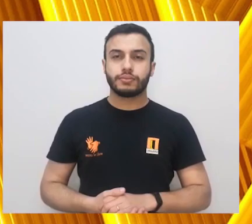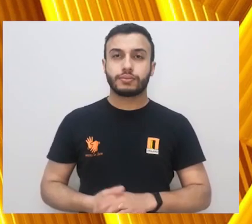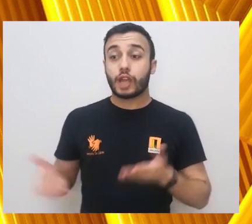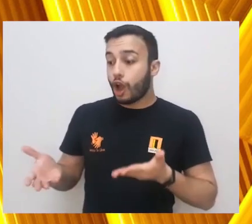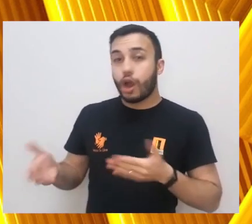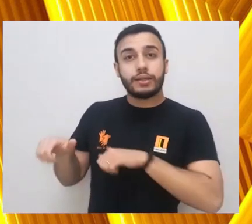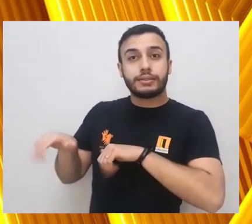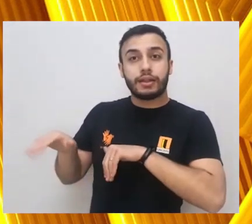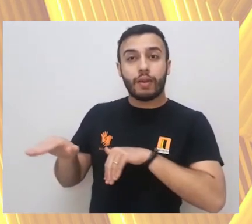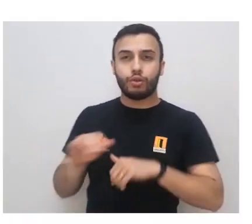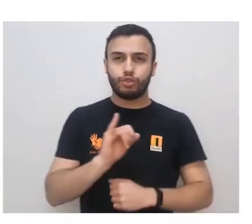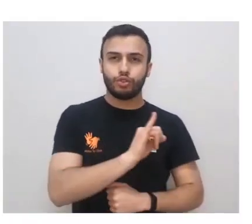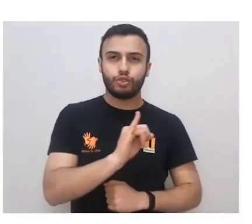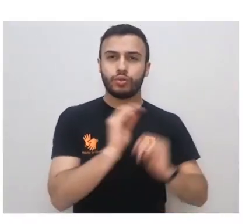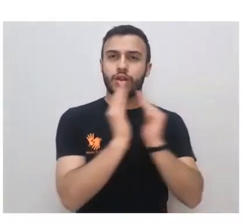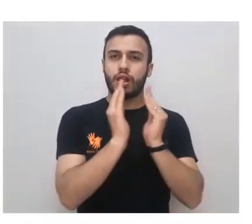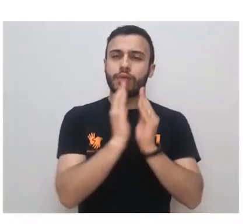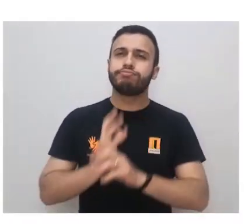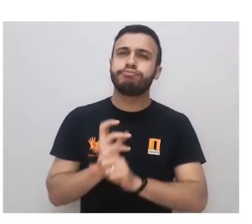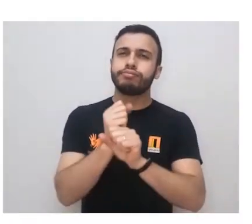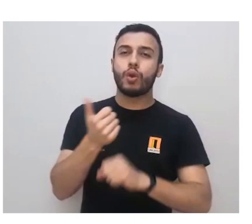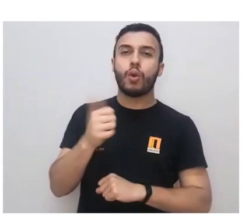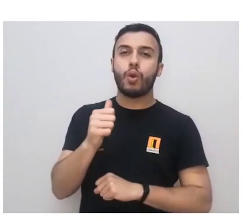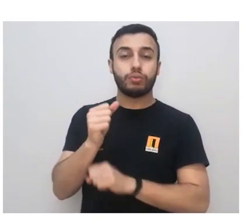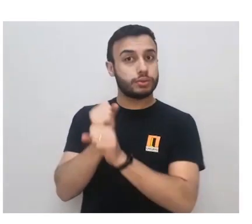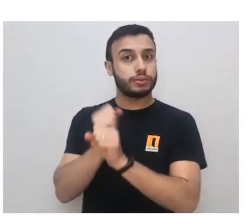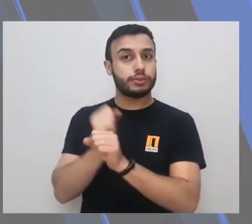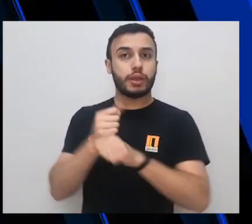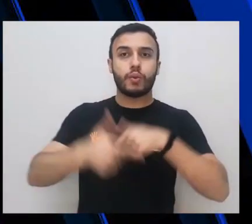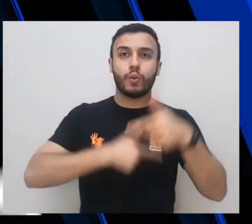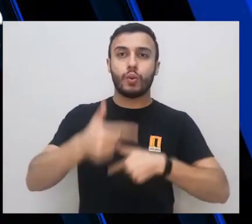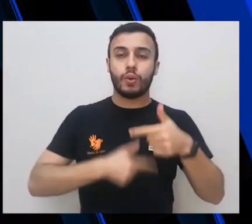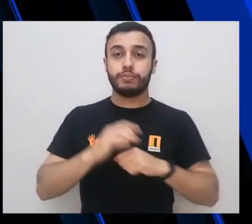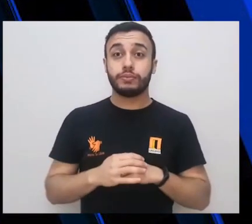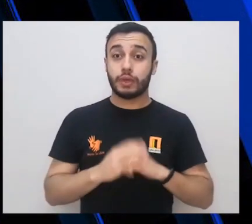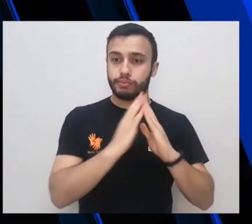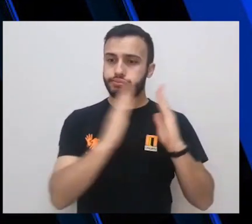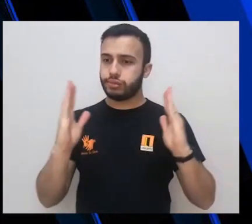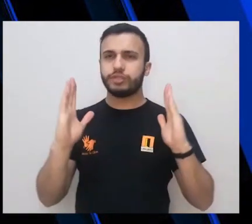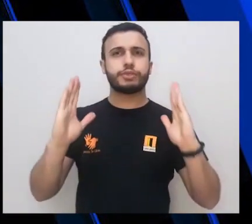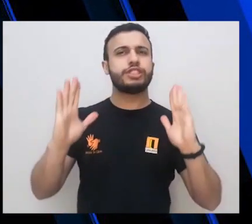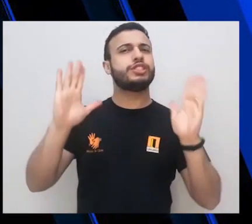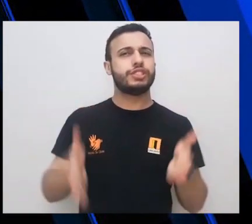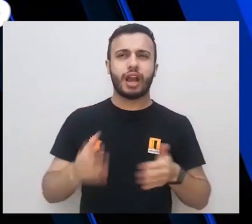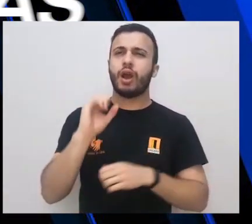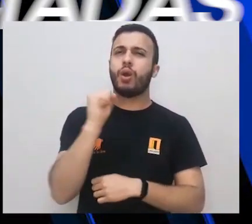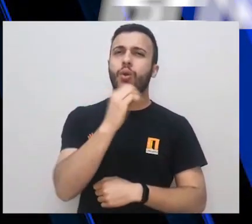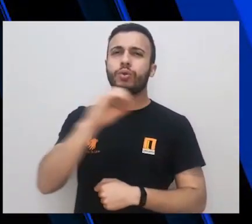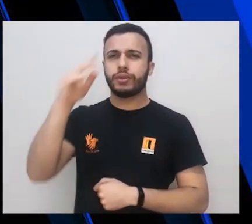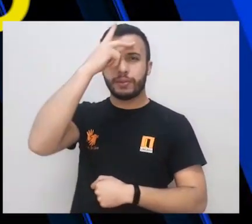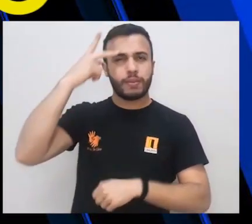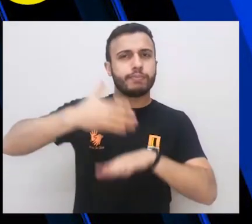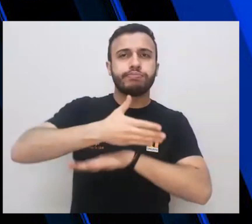Em setembro, o Instituto Renault comemorou 11 anos de atuação. Nesse período, foram mais de 800 mil pessoas beneficiadas